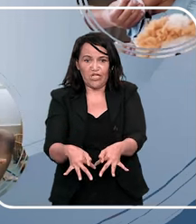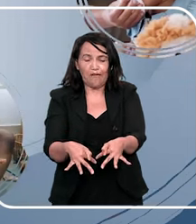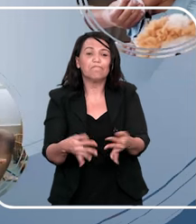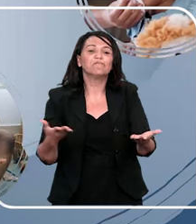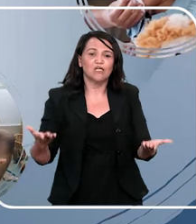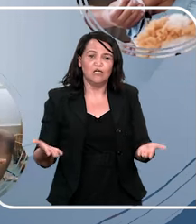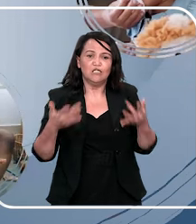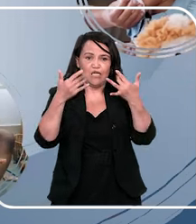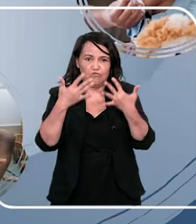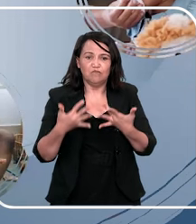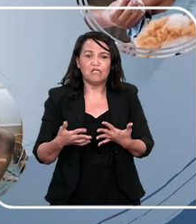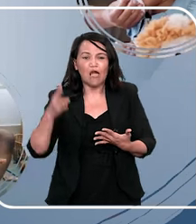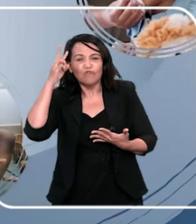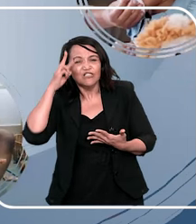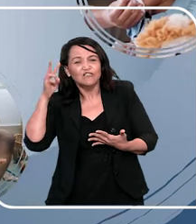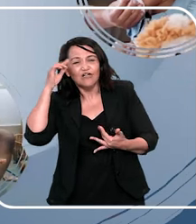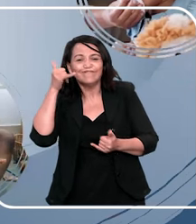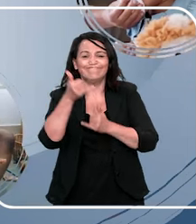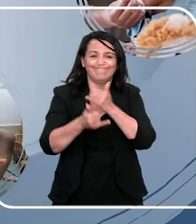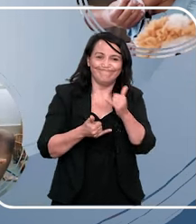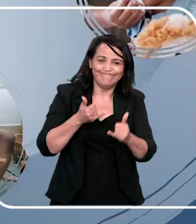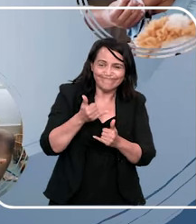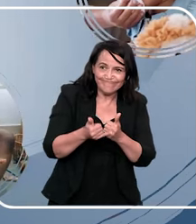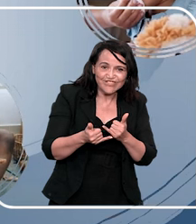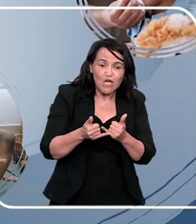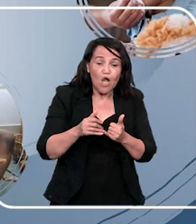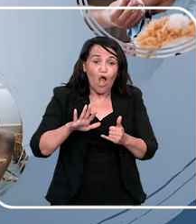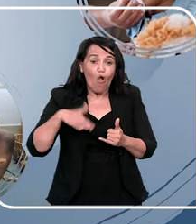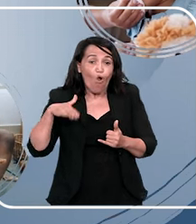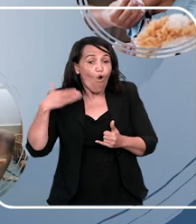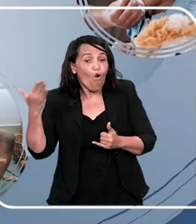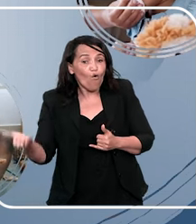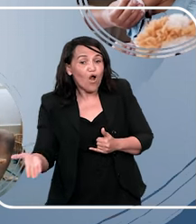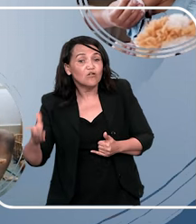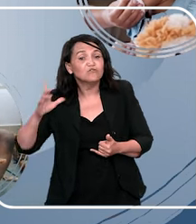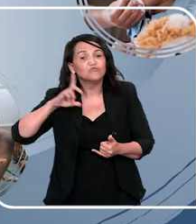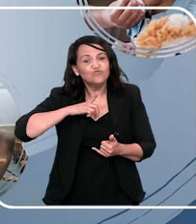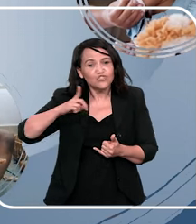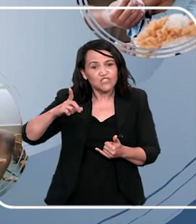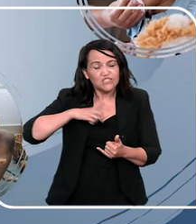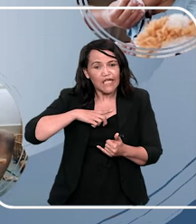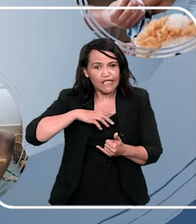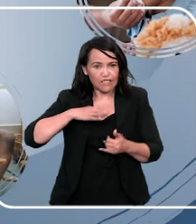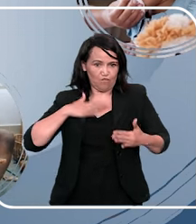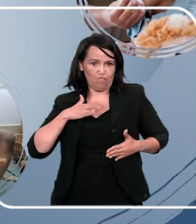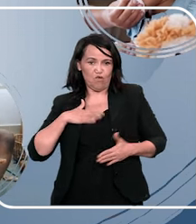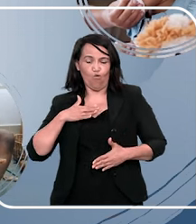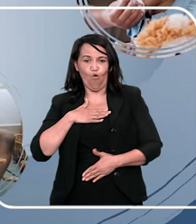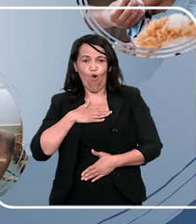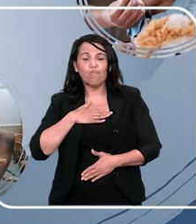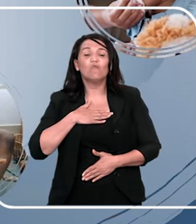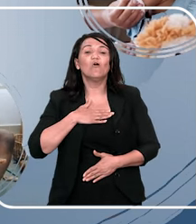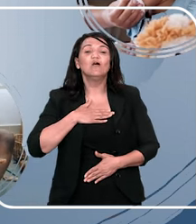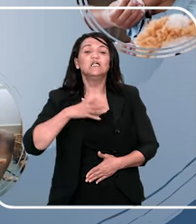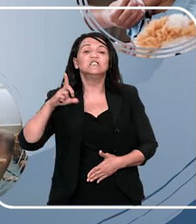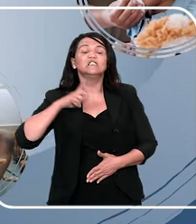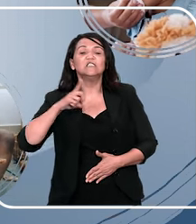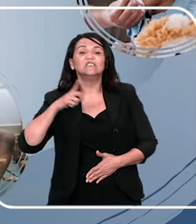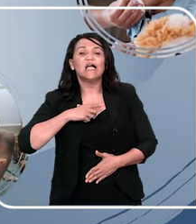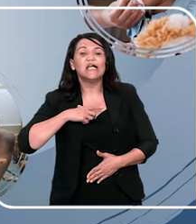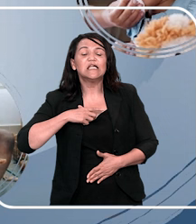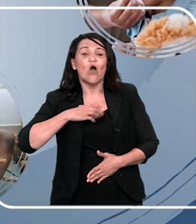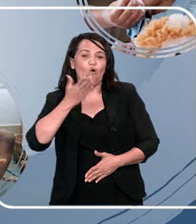E por último, eu coloquei aqui uma ilustração porque tem uma historinha bem divertida. Quando você tem um, ainda passando dessa parte do corpo,